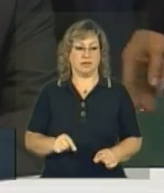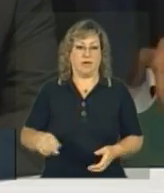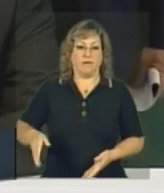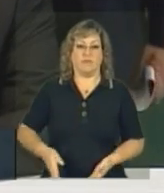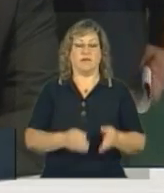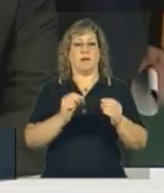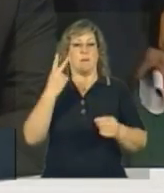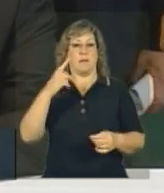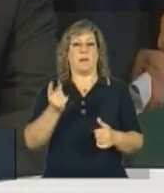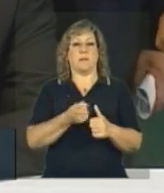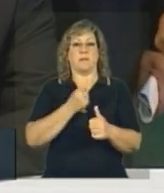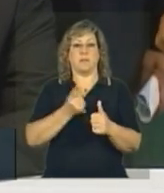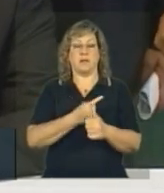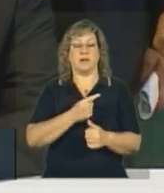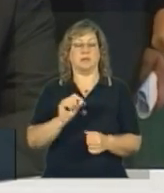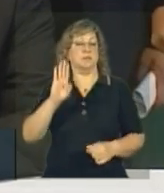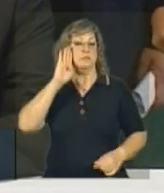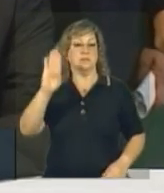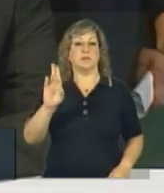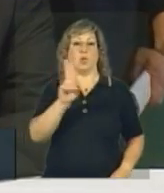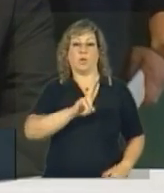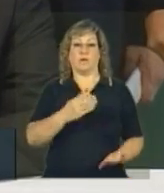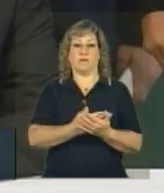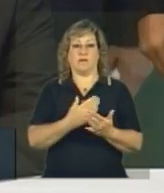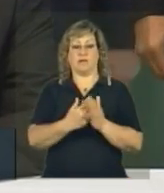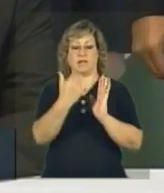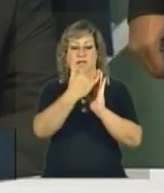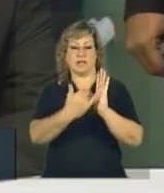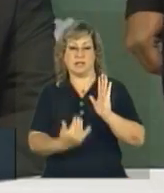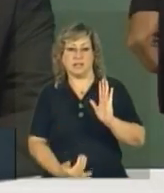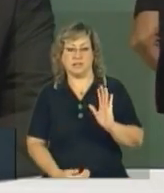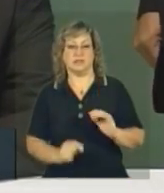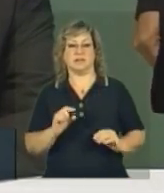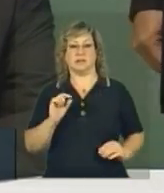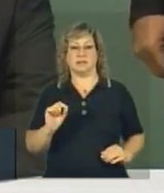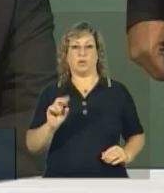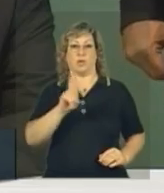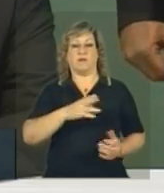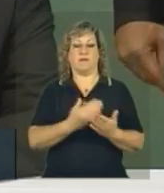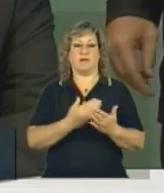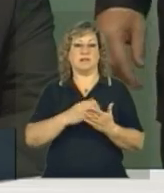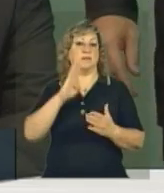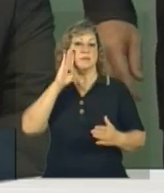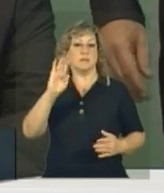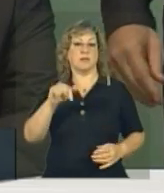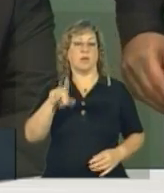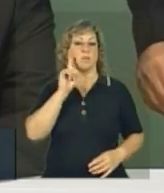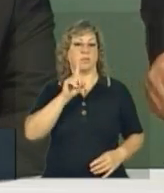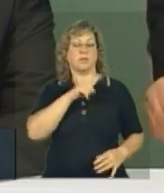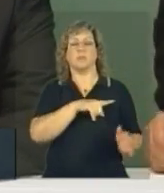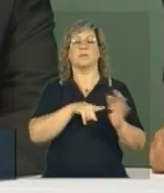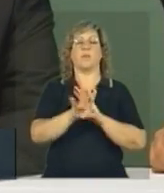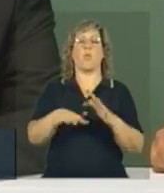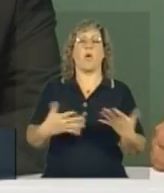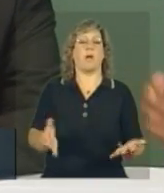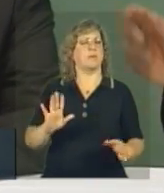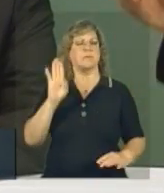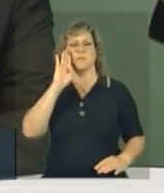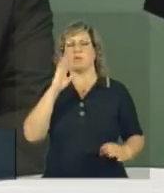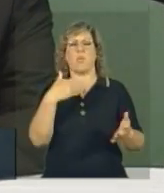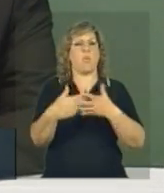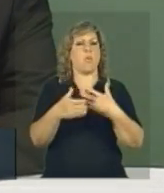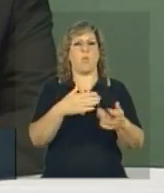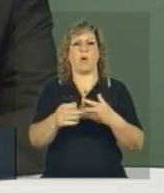principais universidades da nossa lista de prioridades de universidades americanas. As principais, todas.